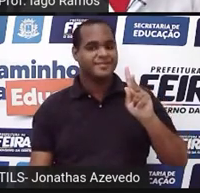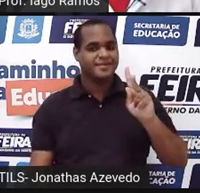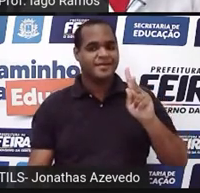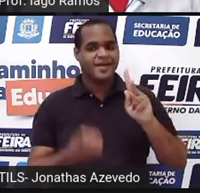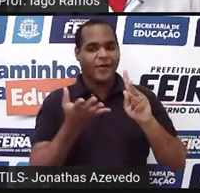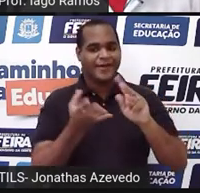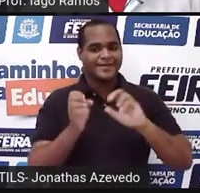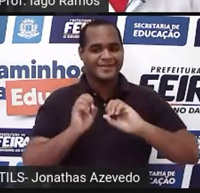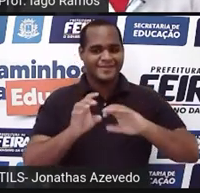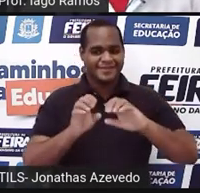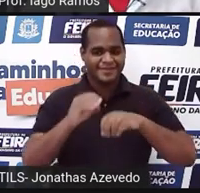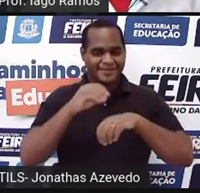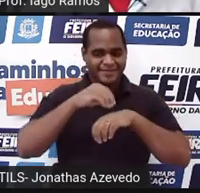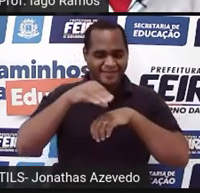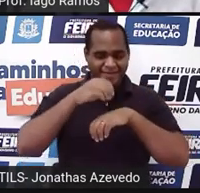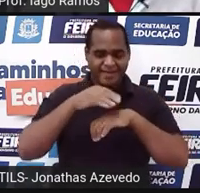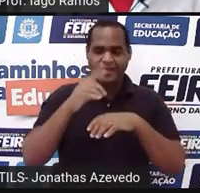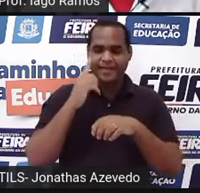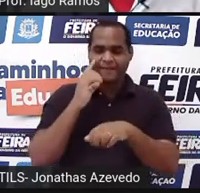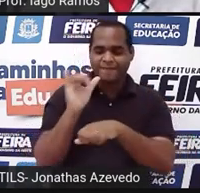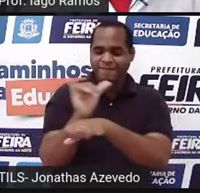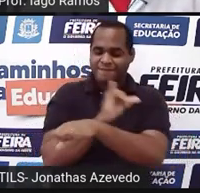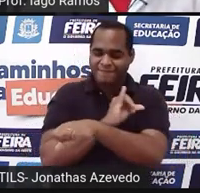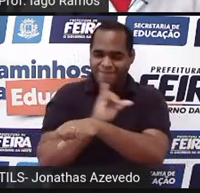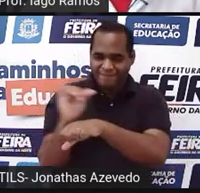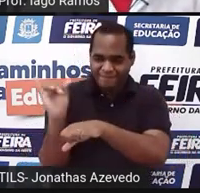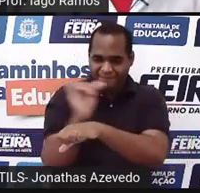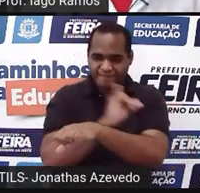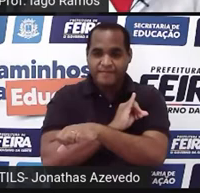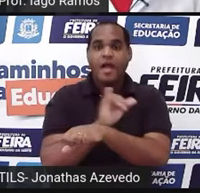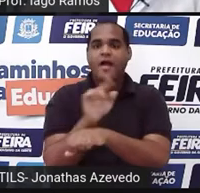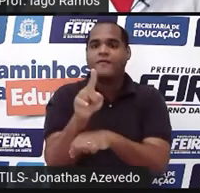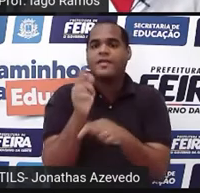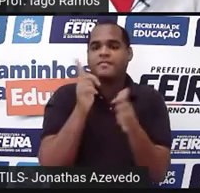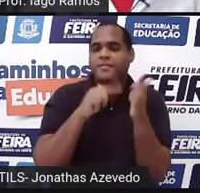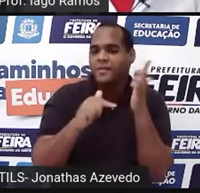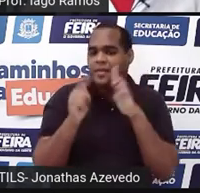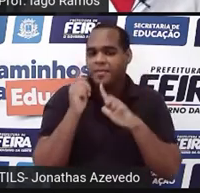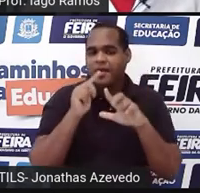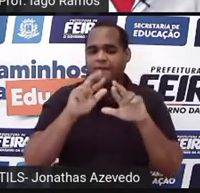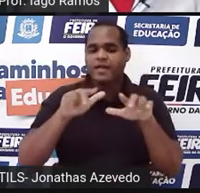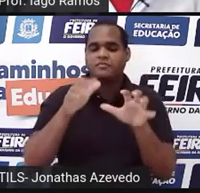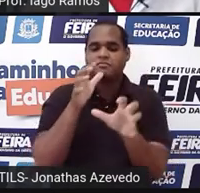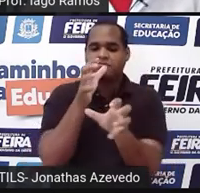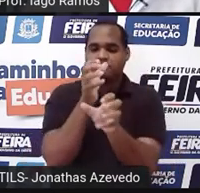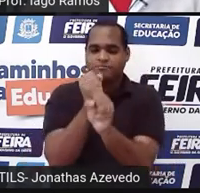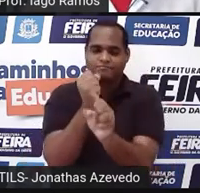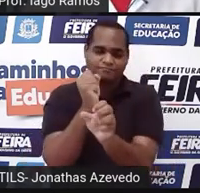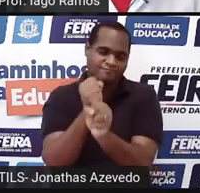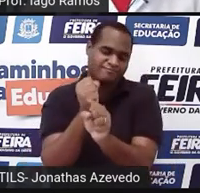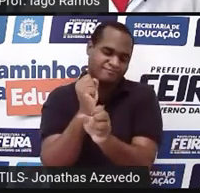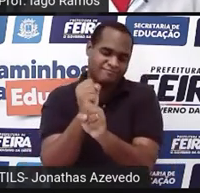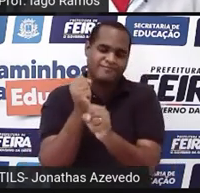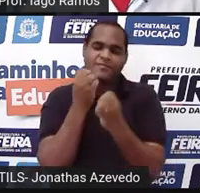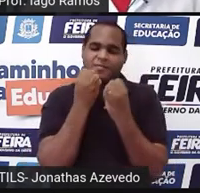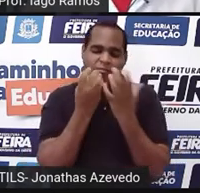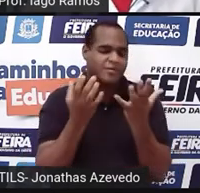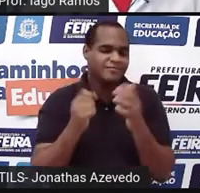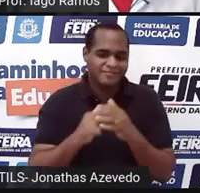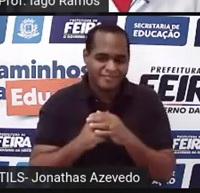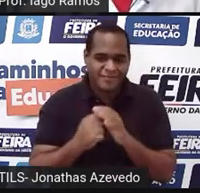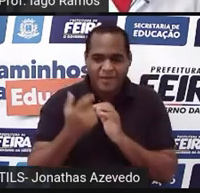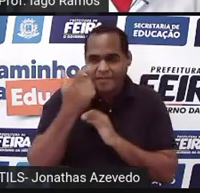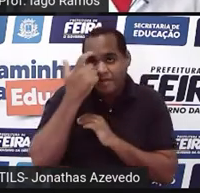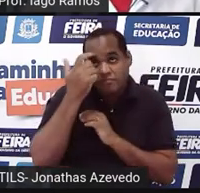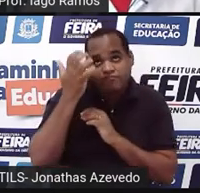trazer para você, ó, umas estratégias para que você consiga fazer cálculos de cabeça, como